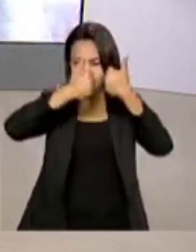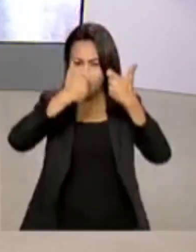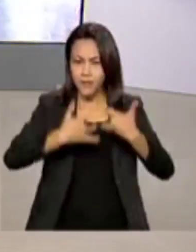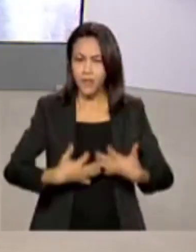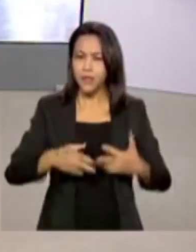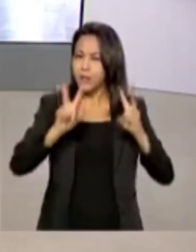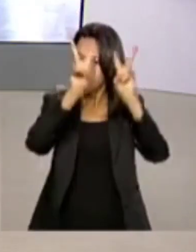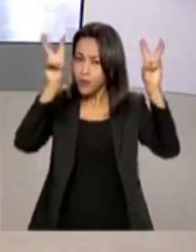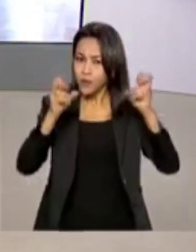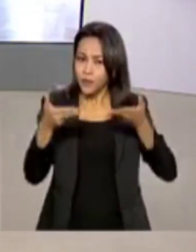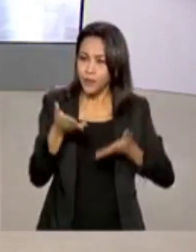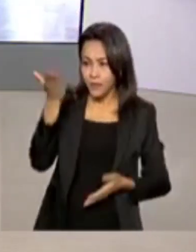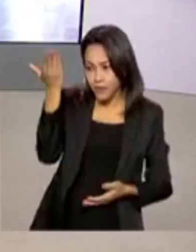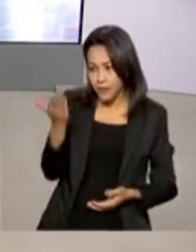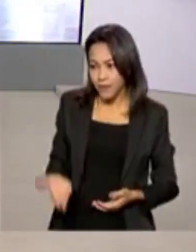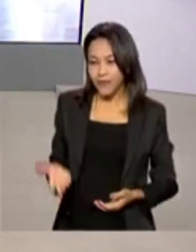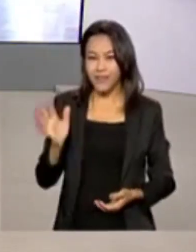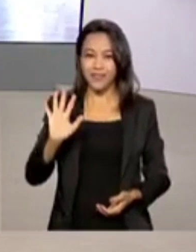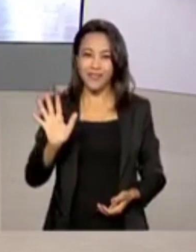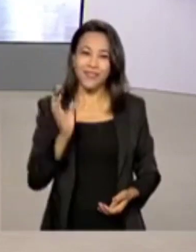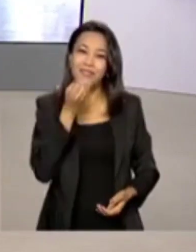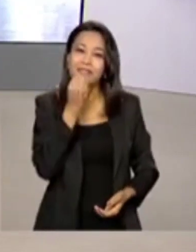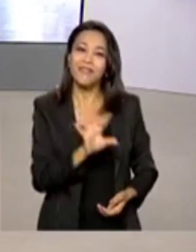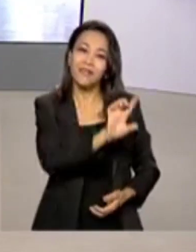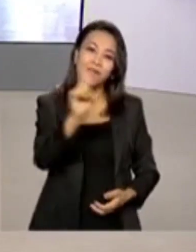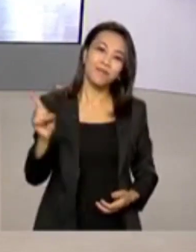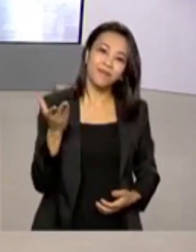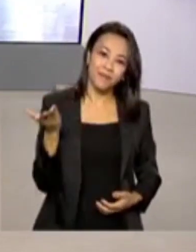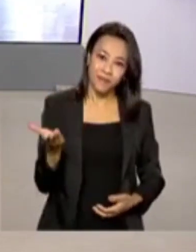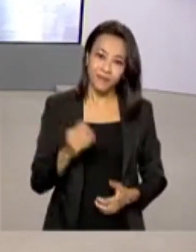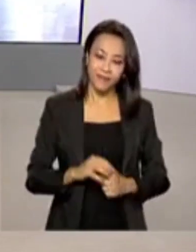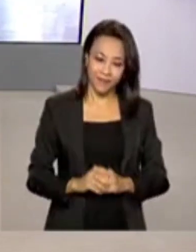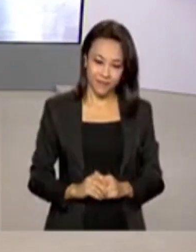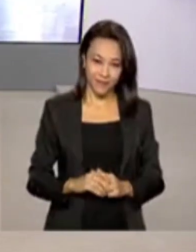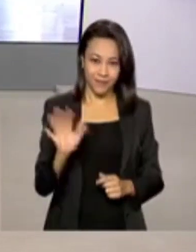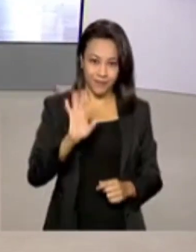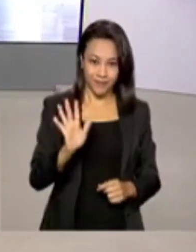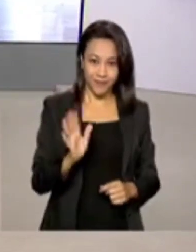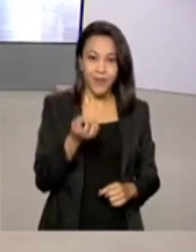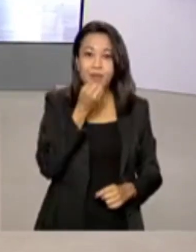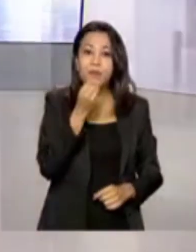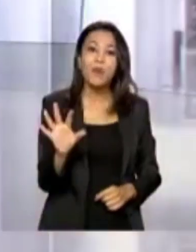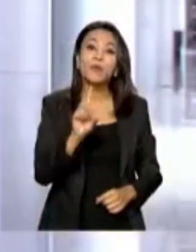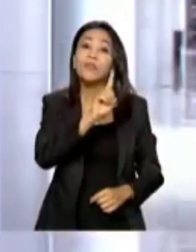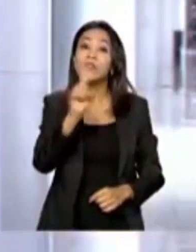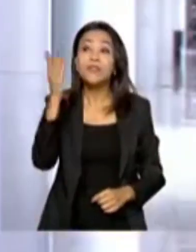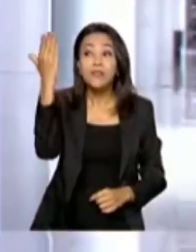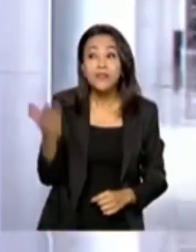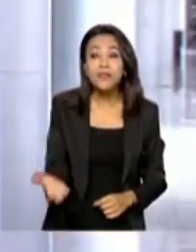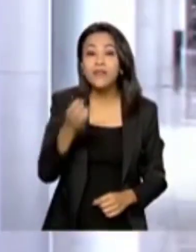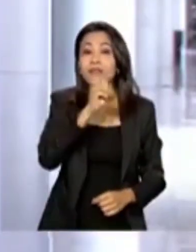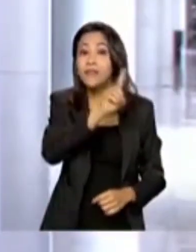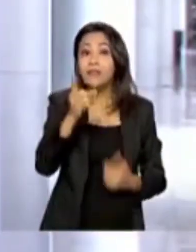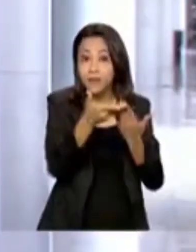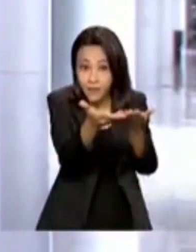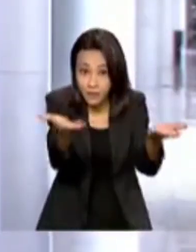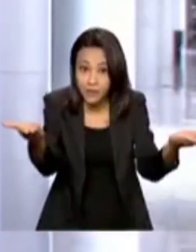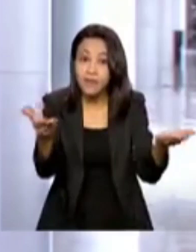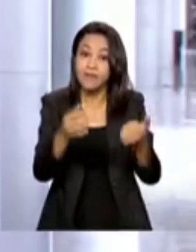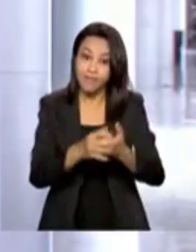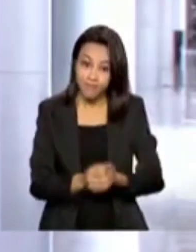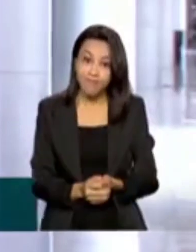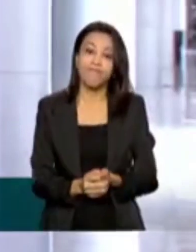a gente sobre o assunto é Glauco de Queiroz. Oi, Glauco, bom dia para você! Olá, Renata, bom dia para você e bom dia a todos. É isso mesmo,